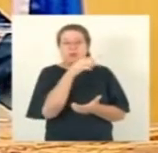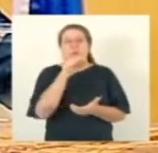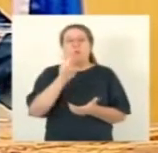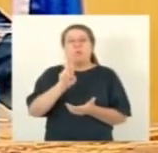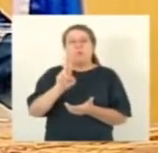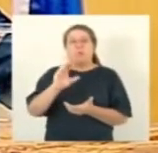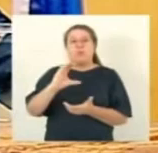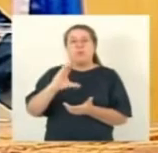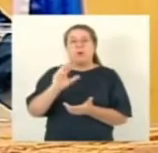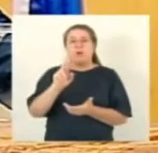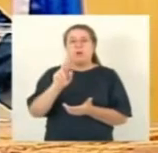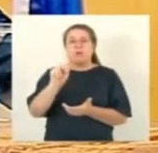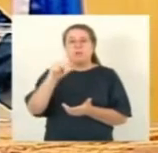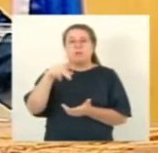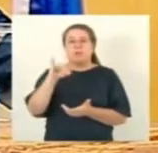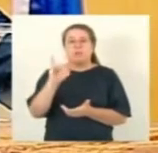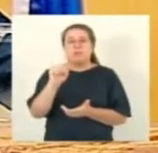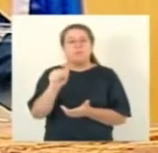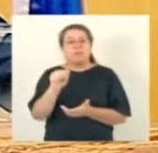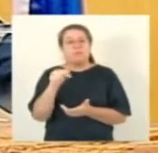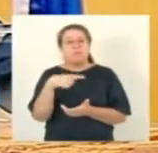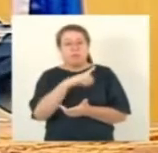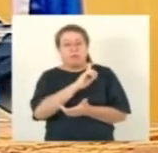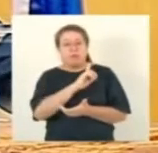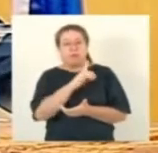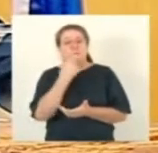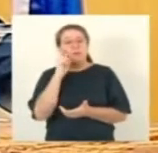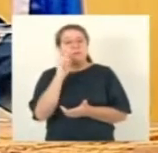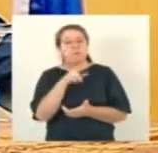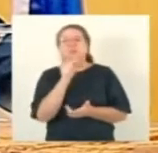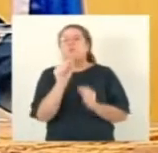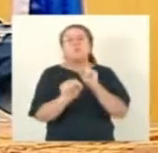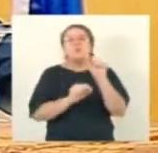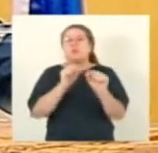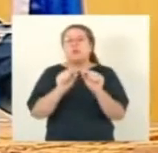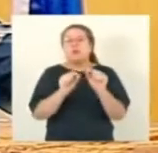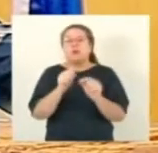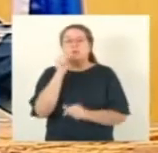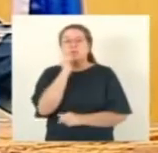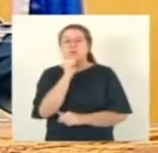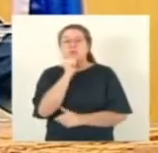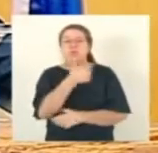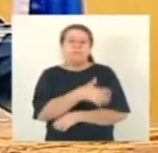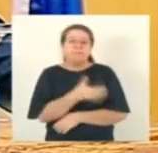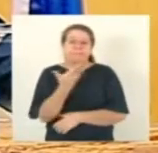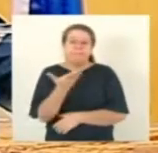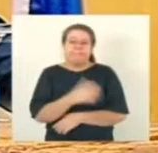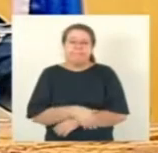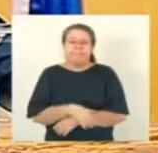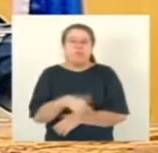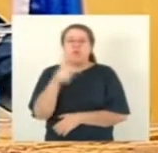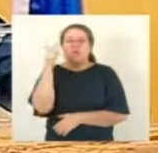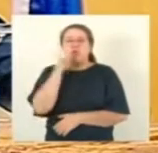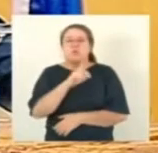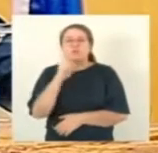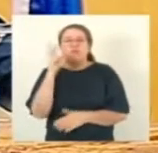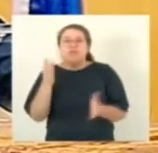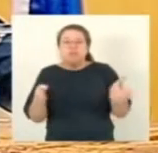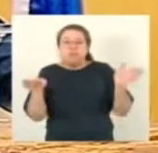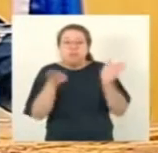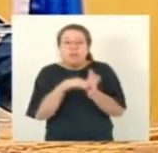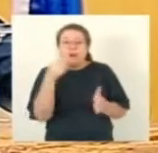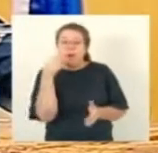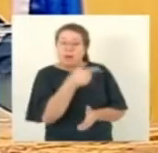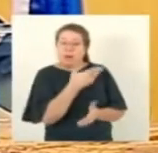e também para ficar olhando as ucranianas. Ele não estava na zona de guerra, ele estava vendo as refugiadas saindo